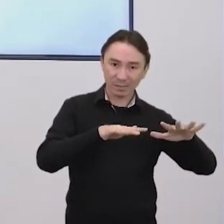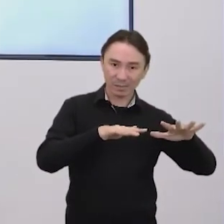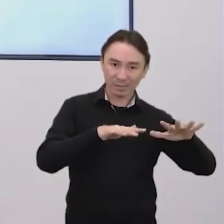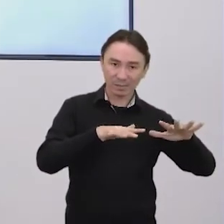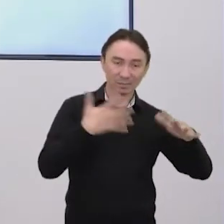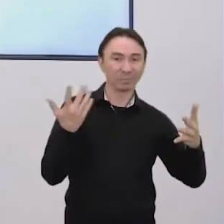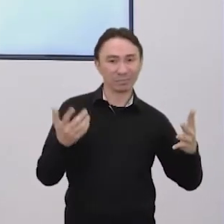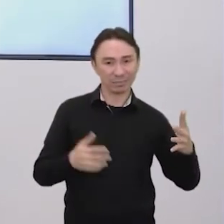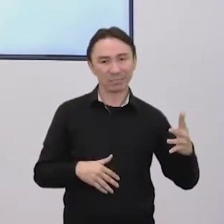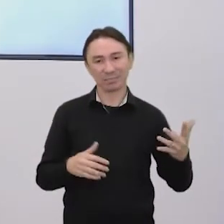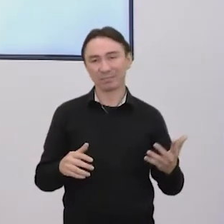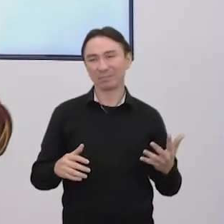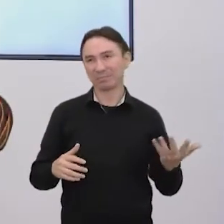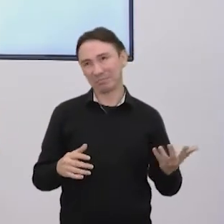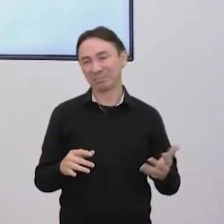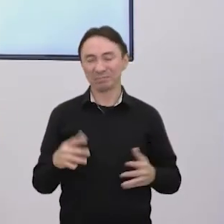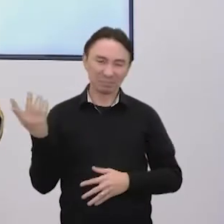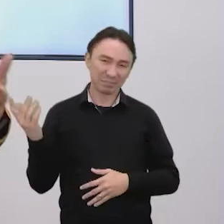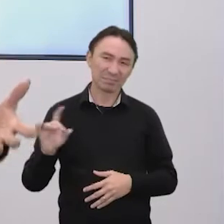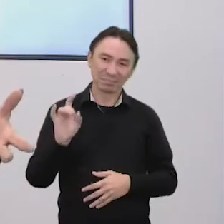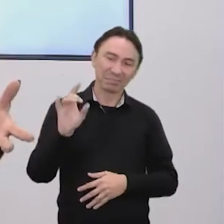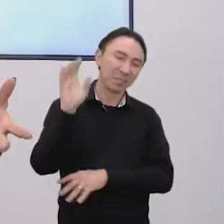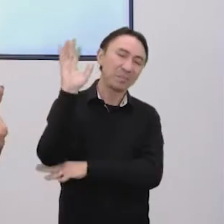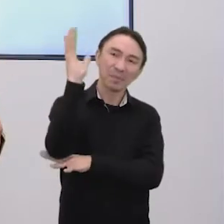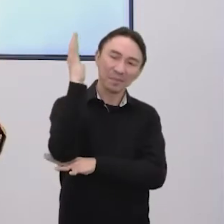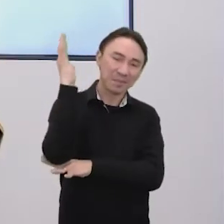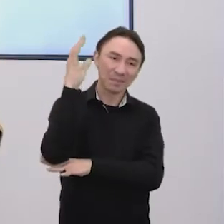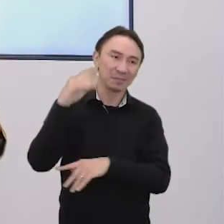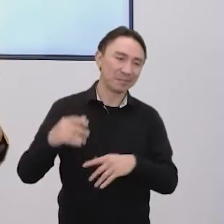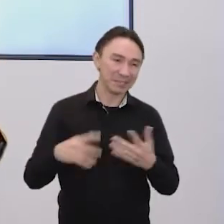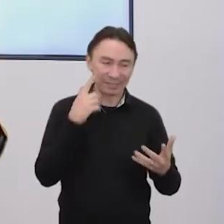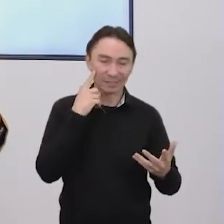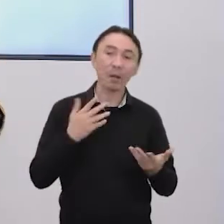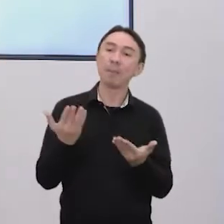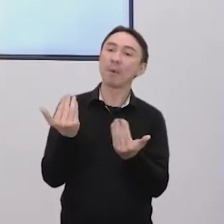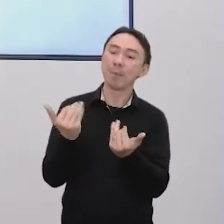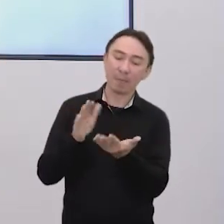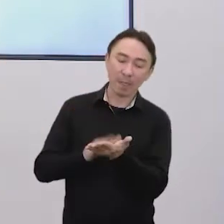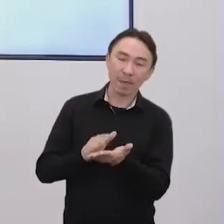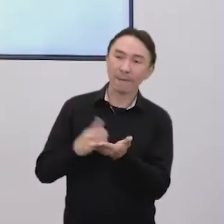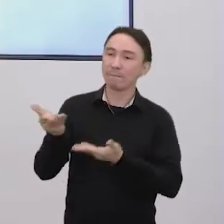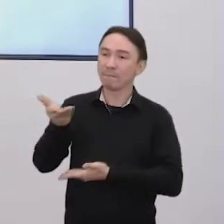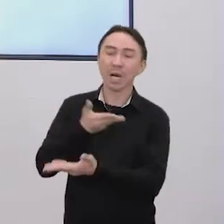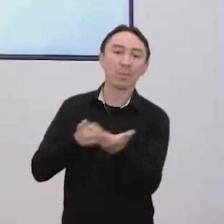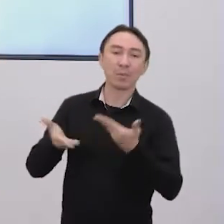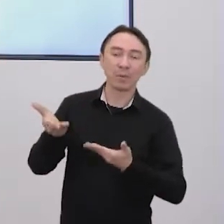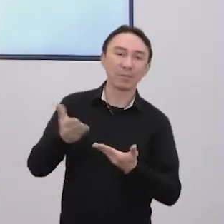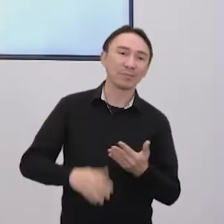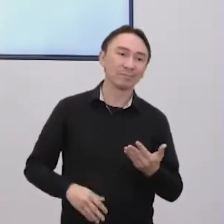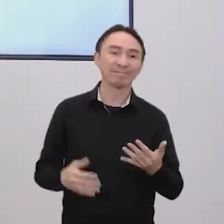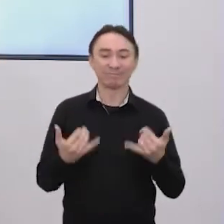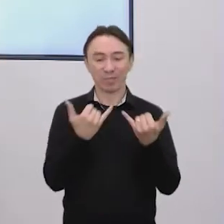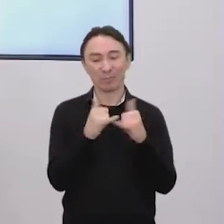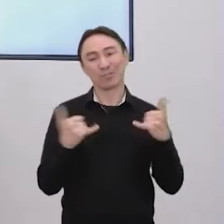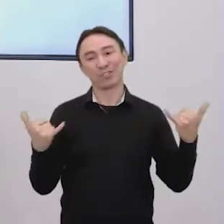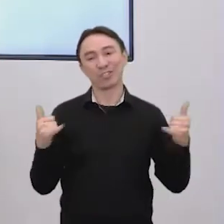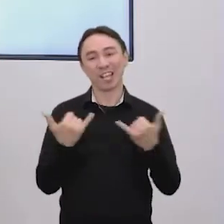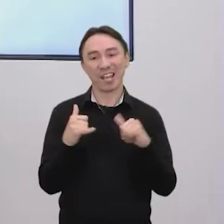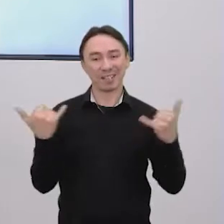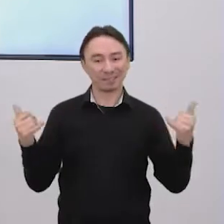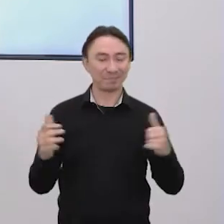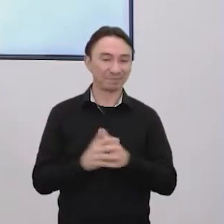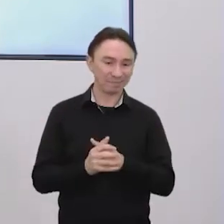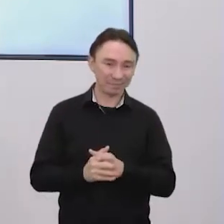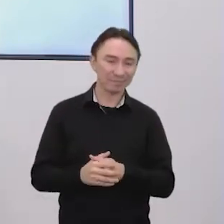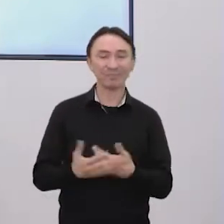uma parte energética. Então, para você realizar movimento, e quando a gente fala de eletricidade, nós estamos